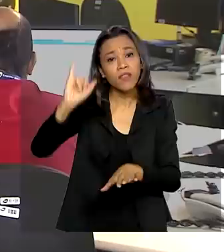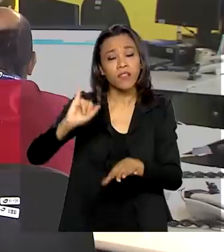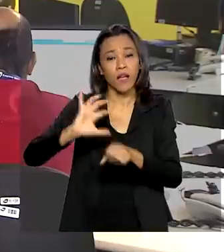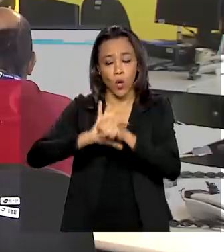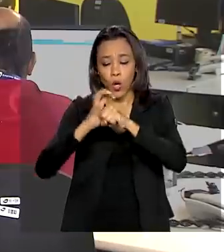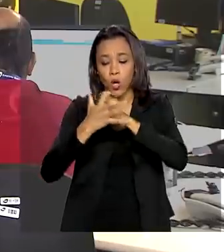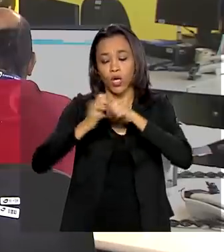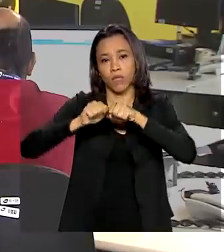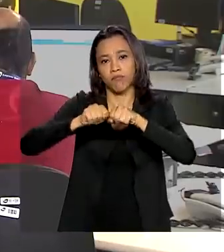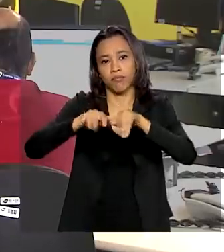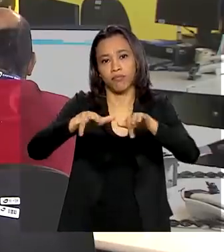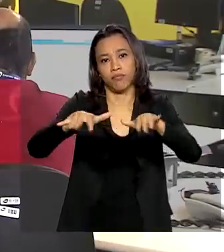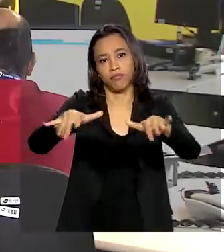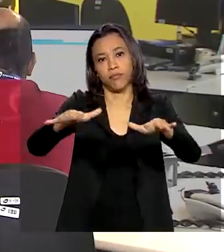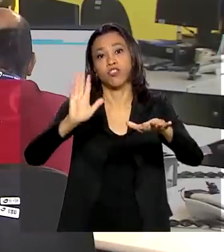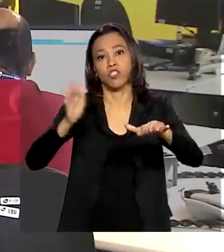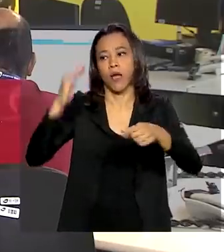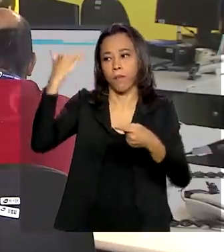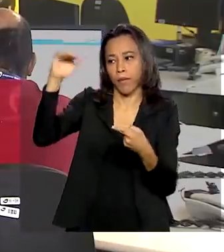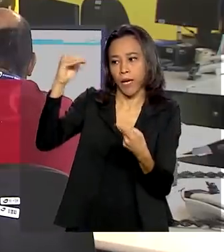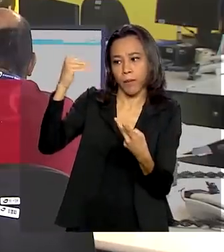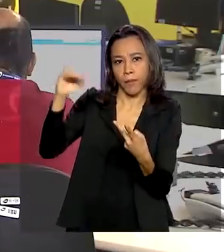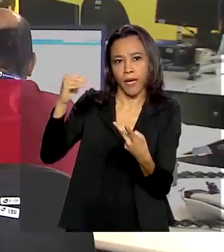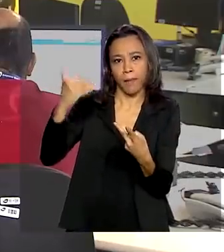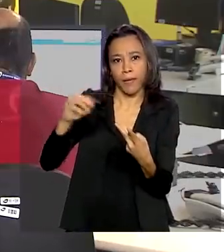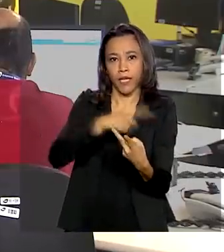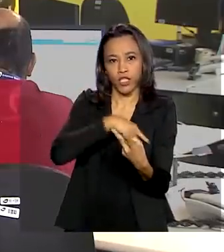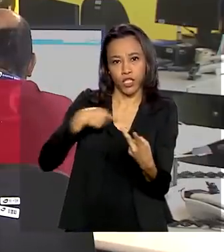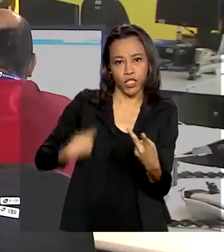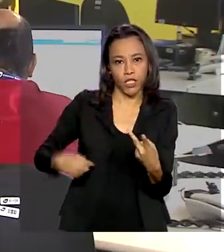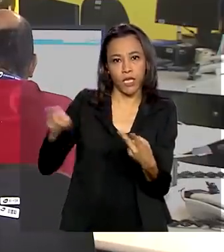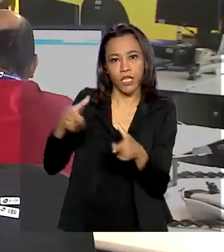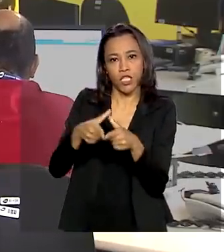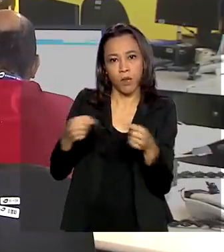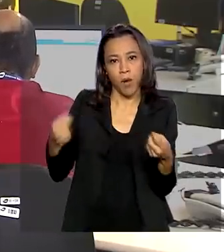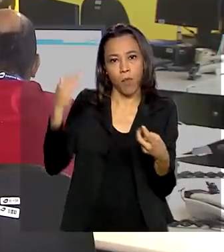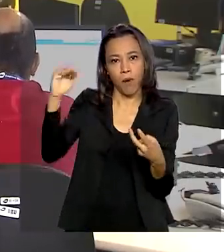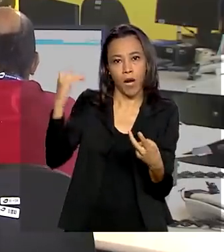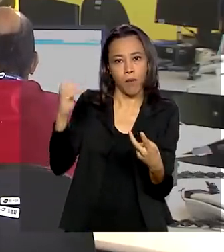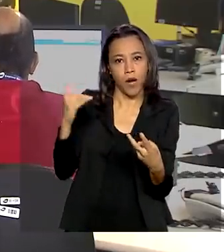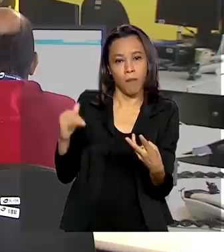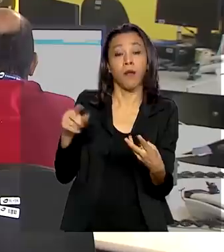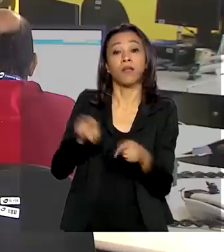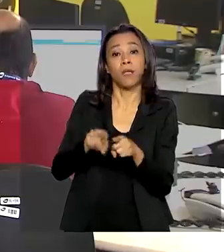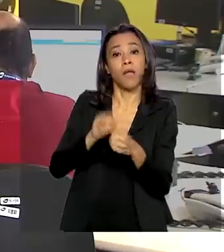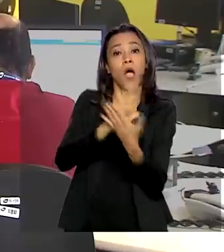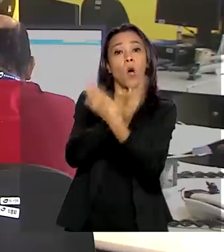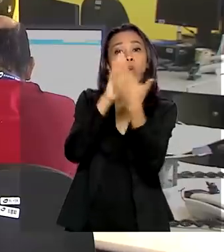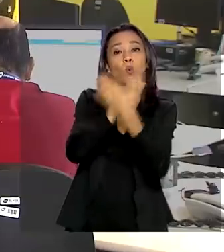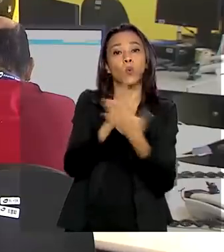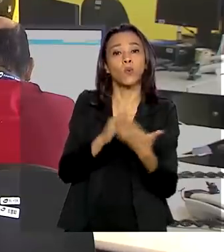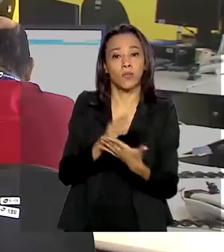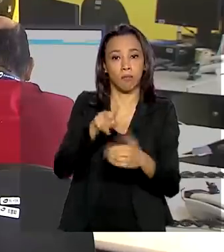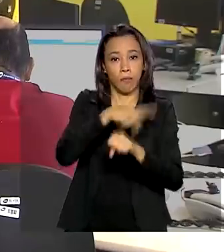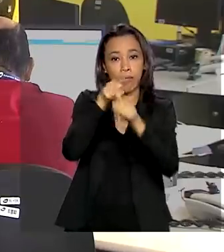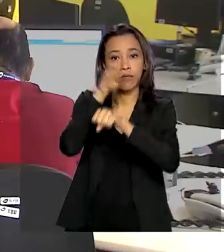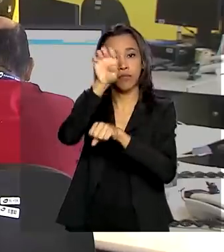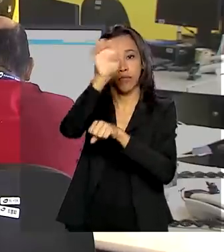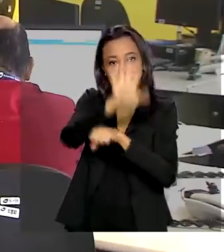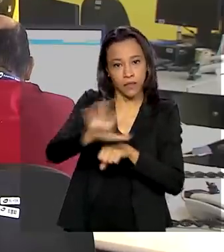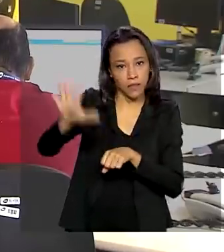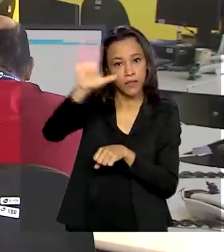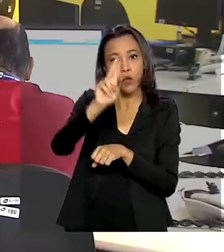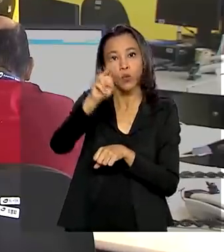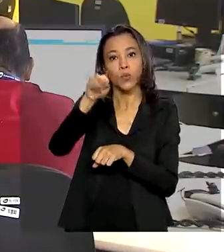do coronavírus. Já estavam nessa lista países como a China, o Japão e alguns da União Europeia. A portaria diz que